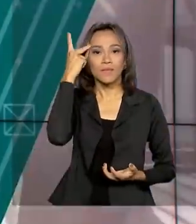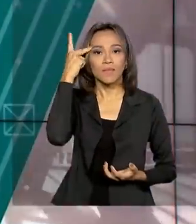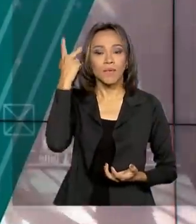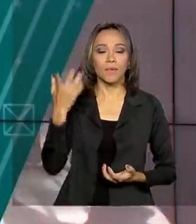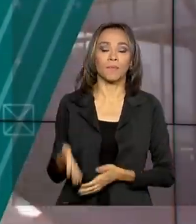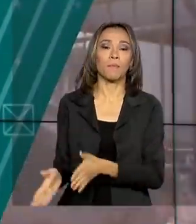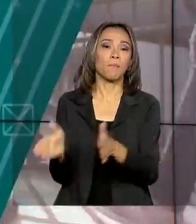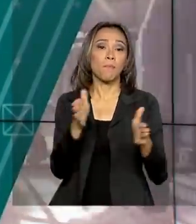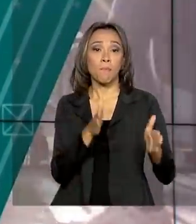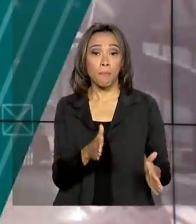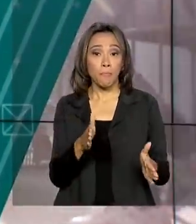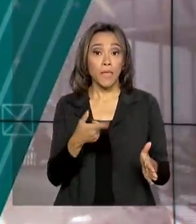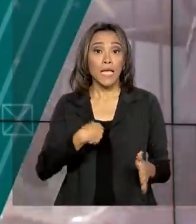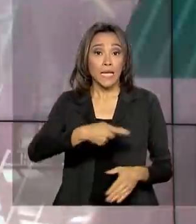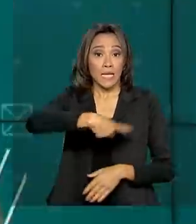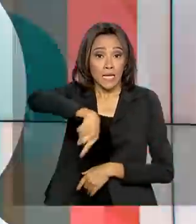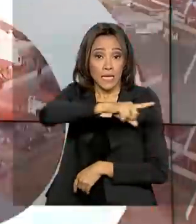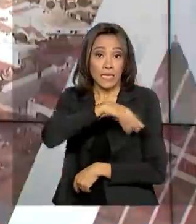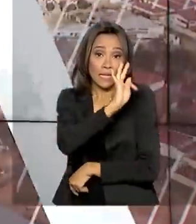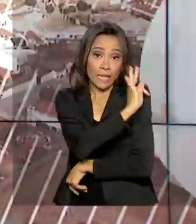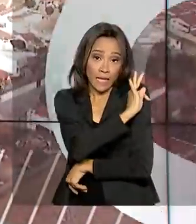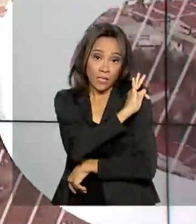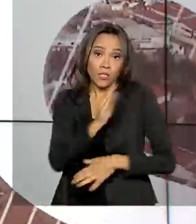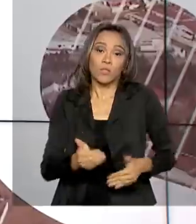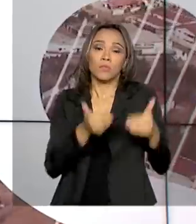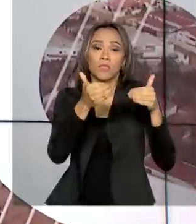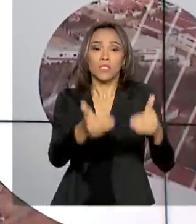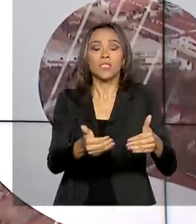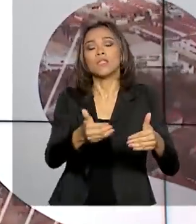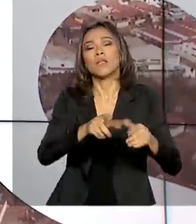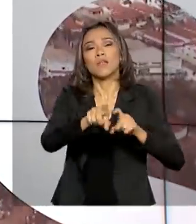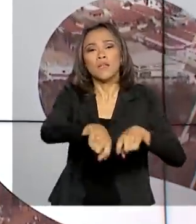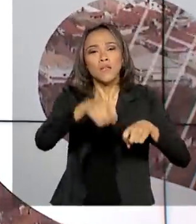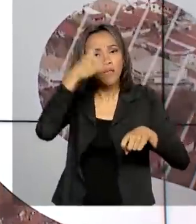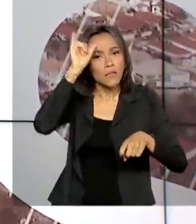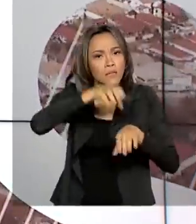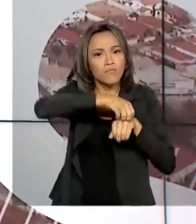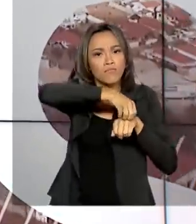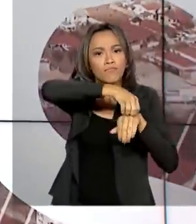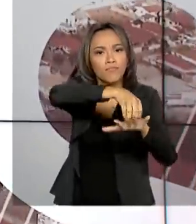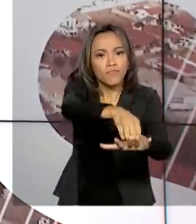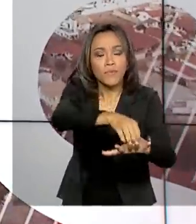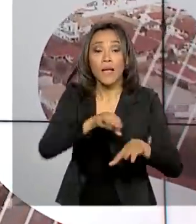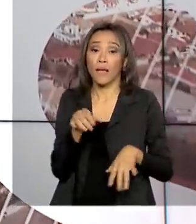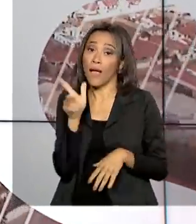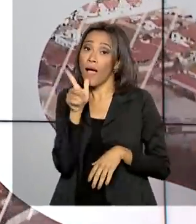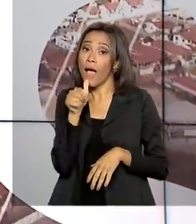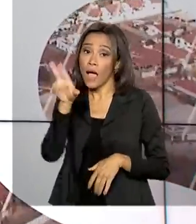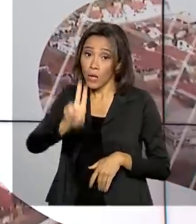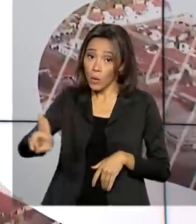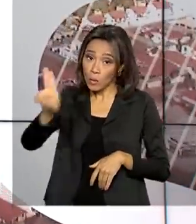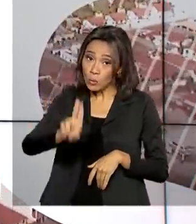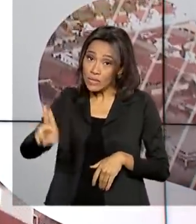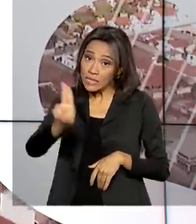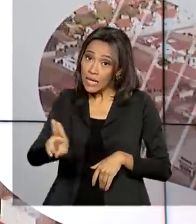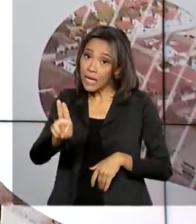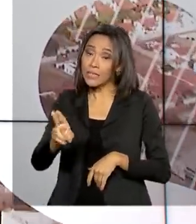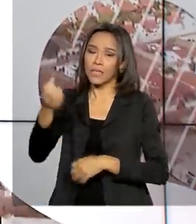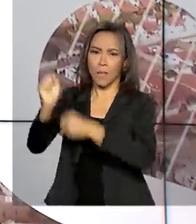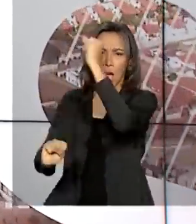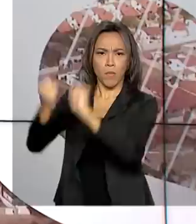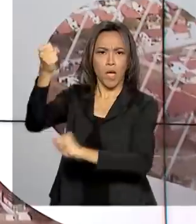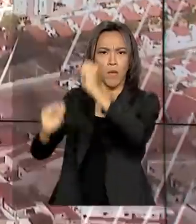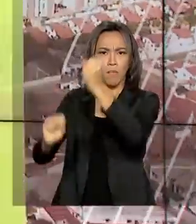Paulo. E técnicos do Ministério da Agricultura afirmaram que a água usada no processo de resfriamento da cervejaria